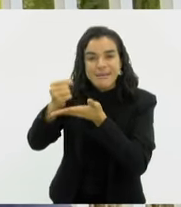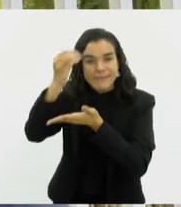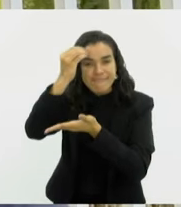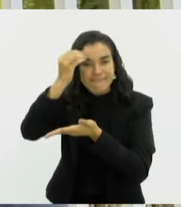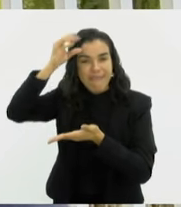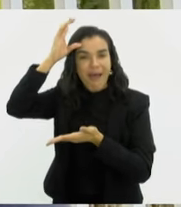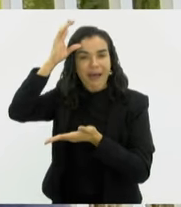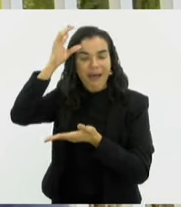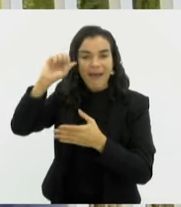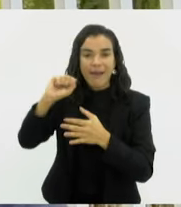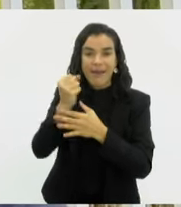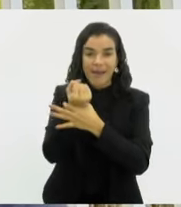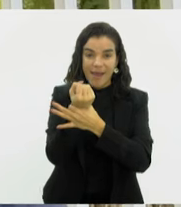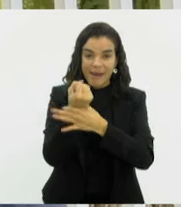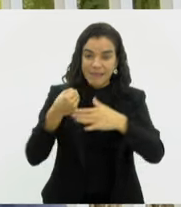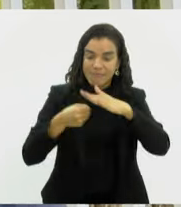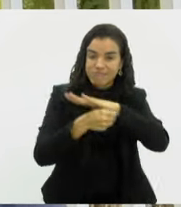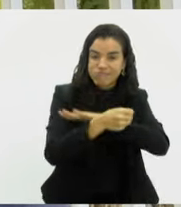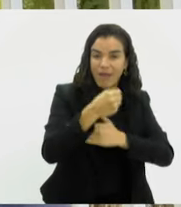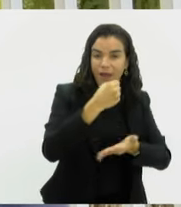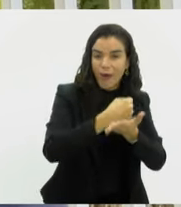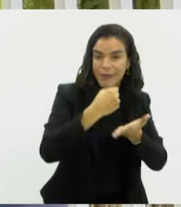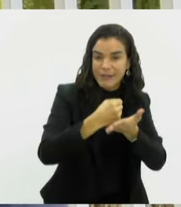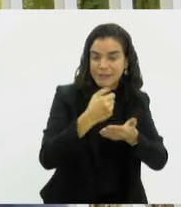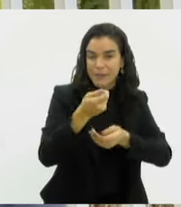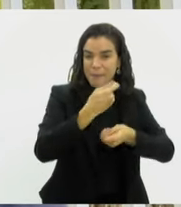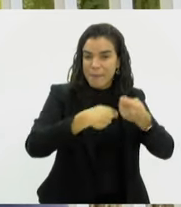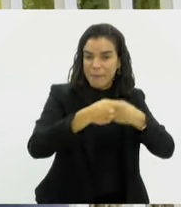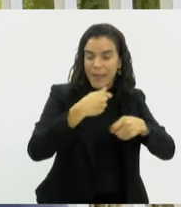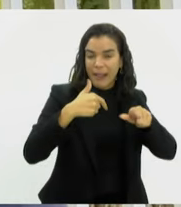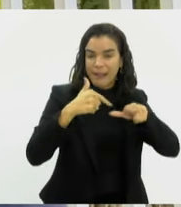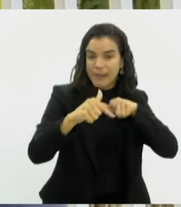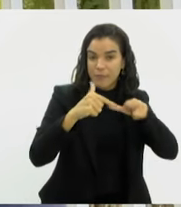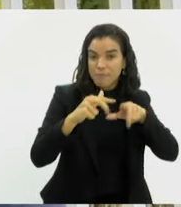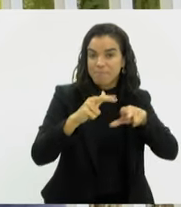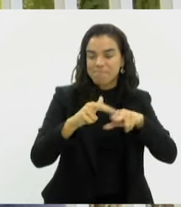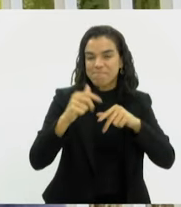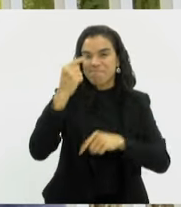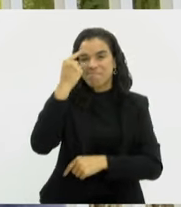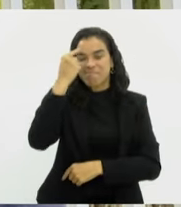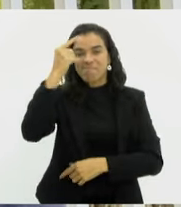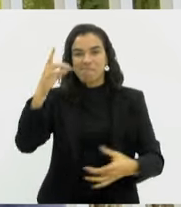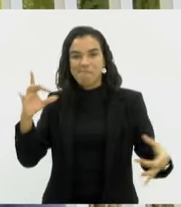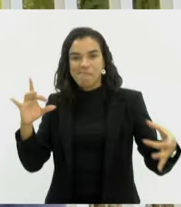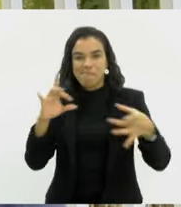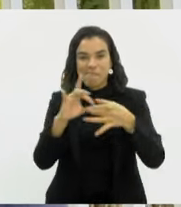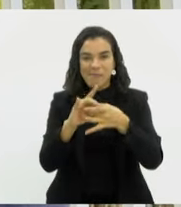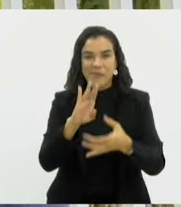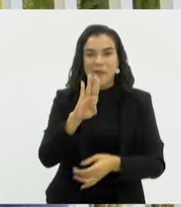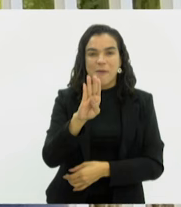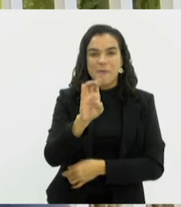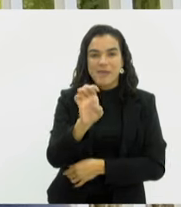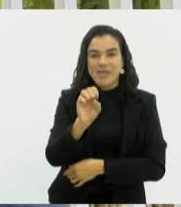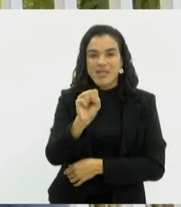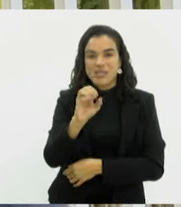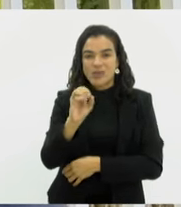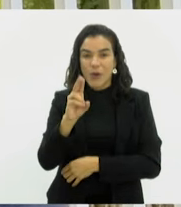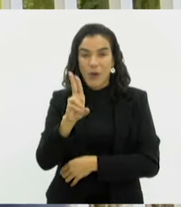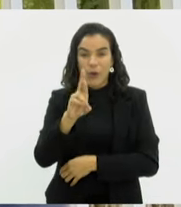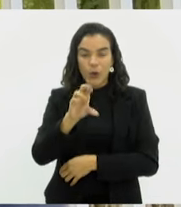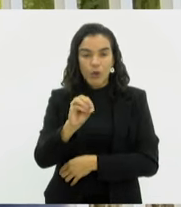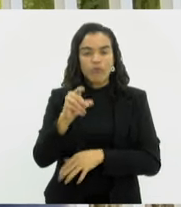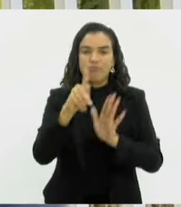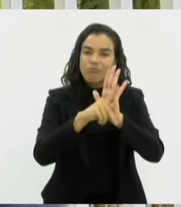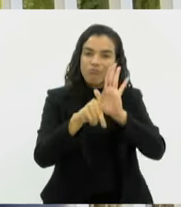garantir o ingresso no mercado de trabalho. Foi pensando nisso que nós criamos, em parceria com a Agência Besouro, agora um programa